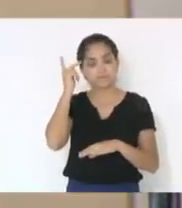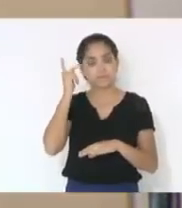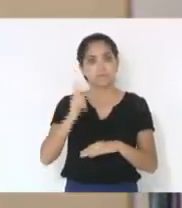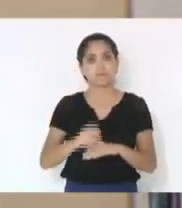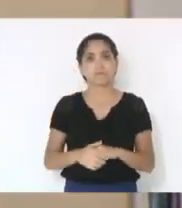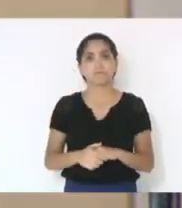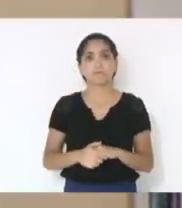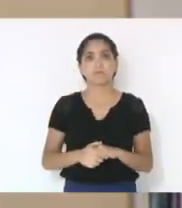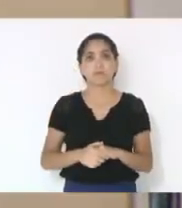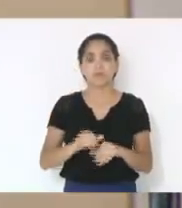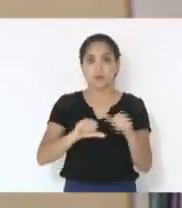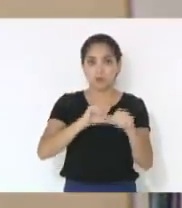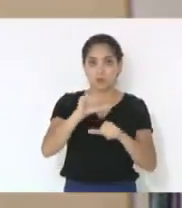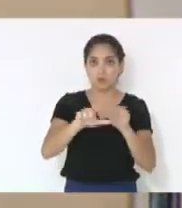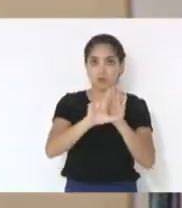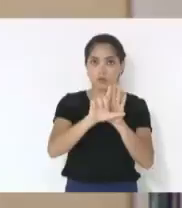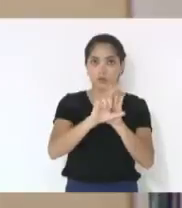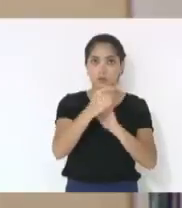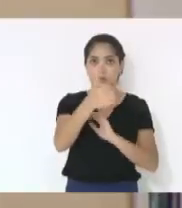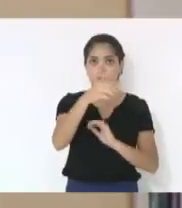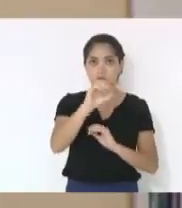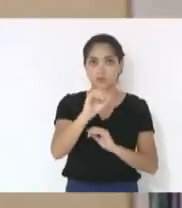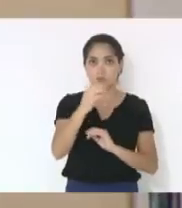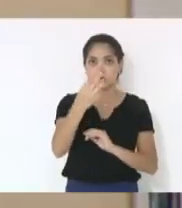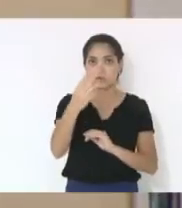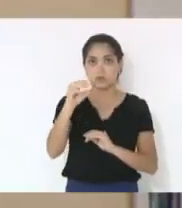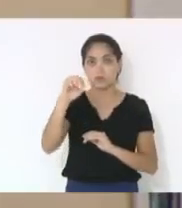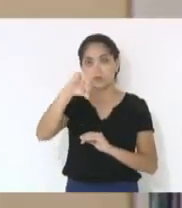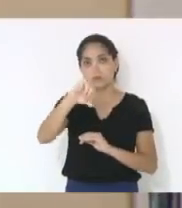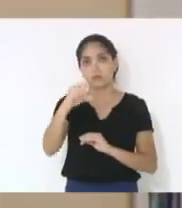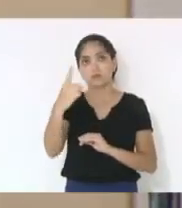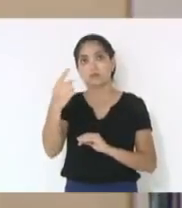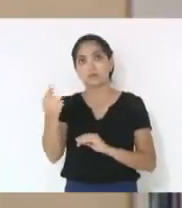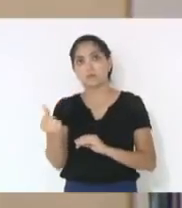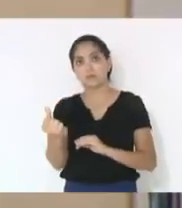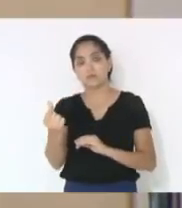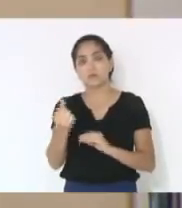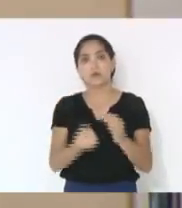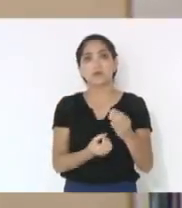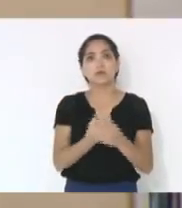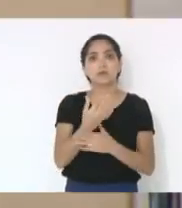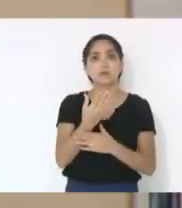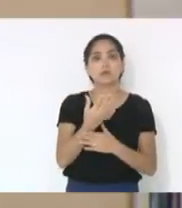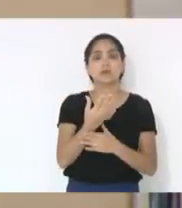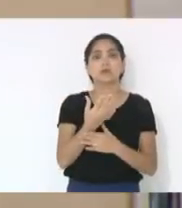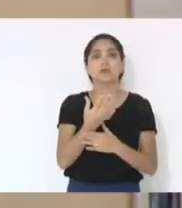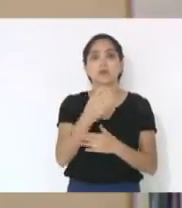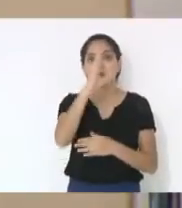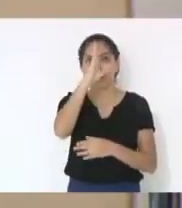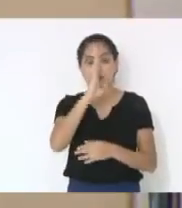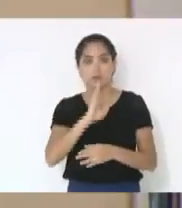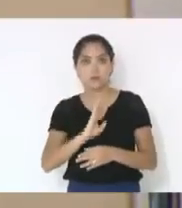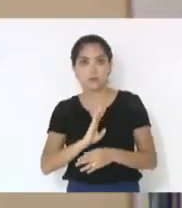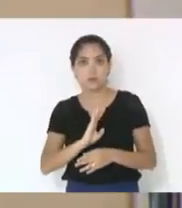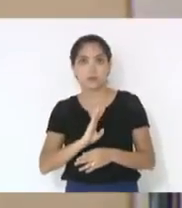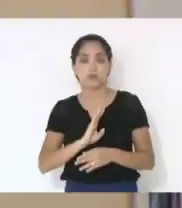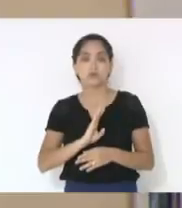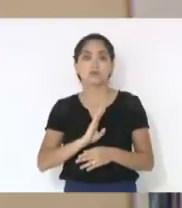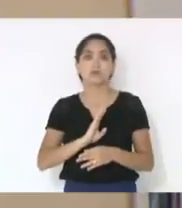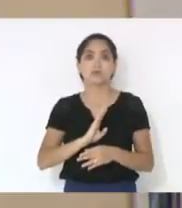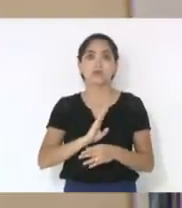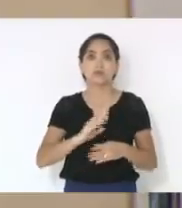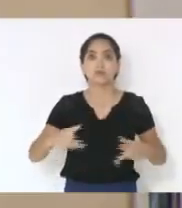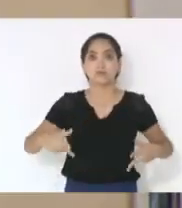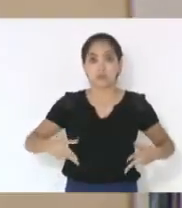Altera a lei 10.309, de 1996, que institui a gratuidade para a realização de laqueadura,